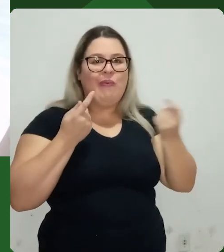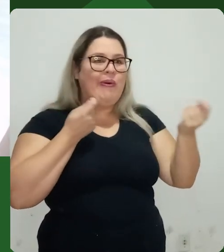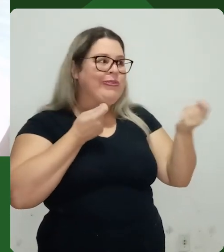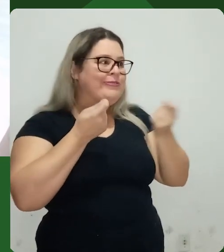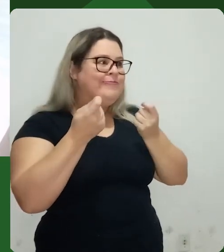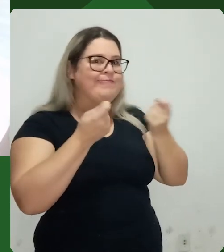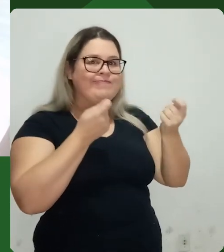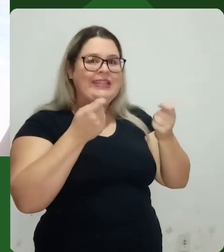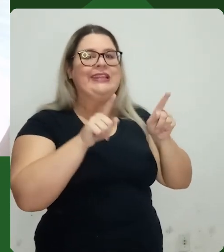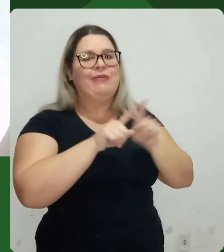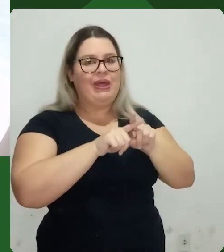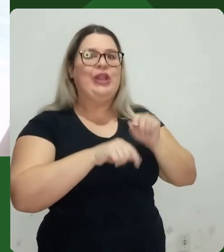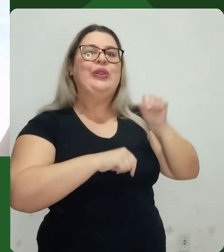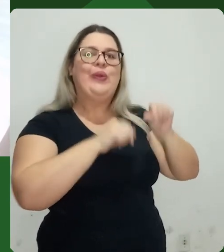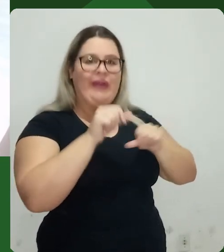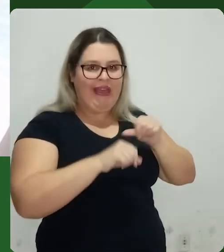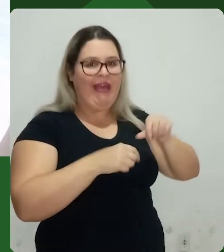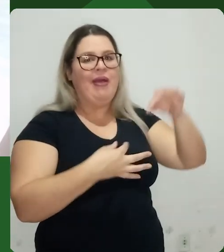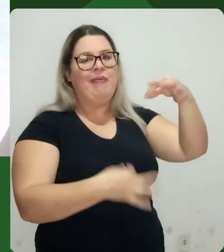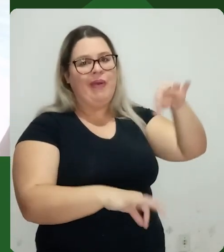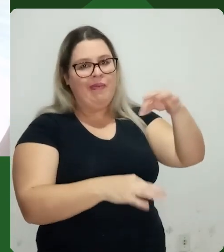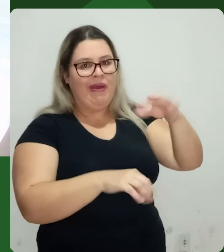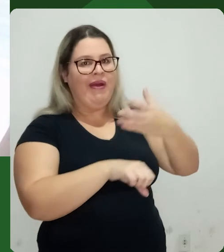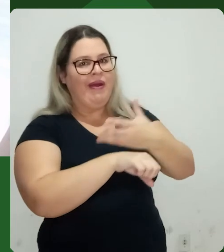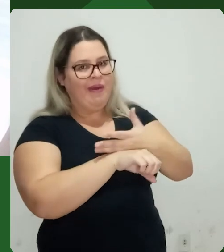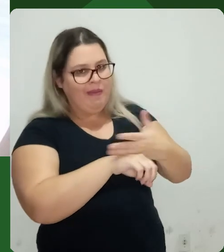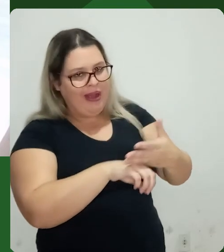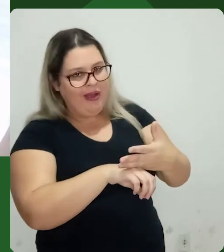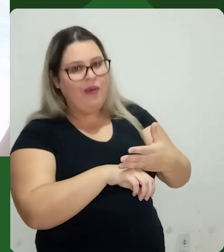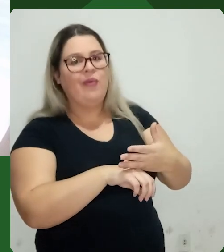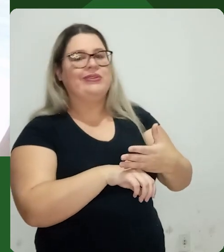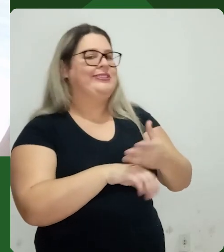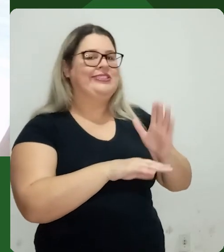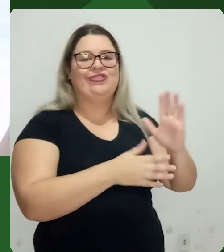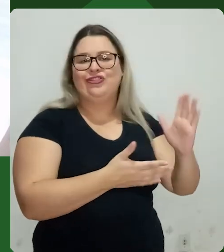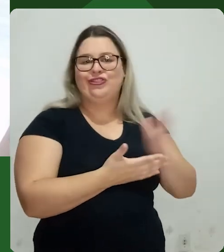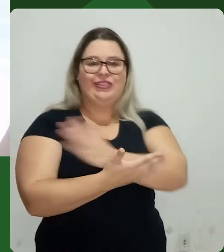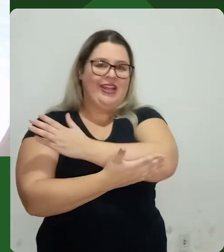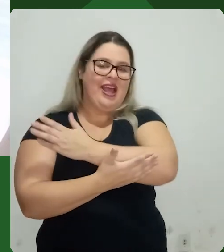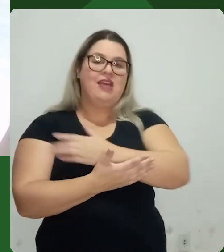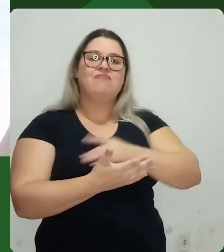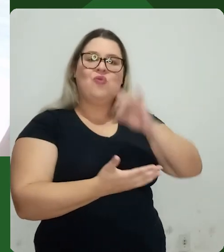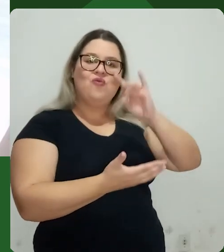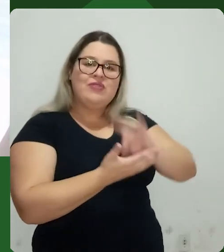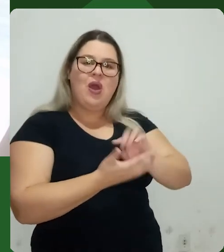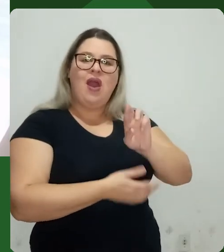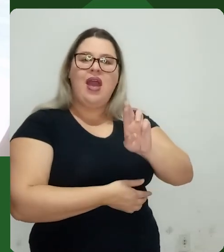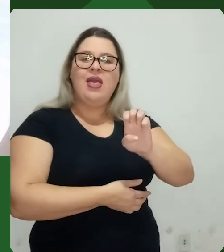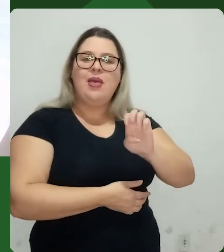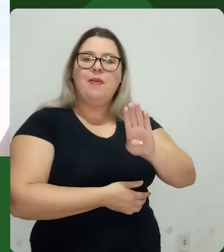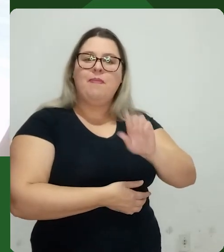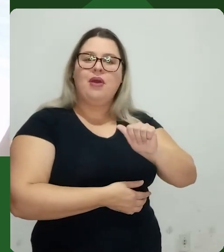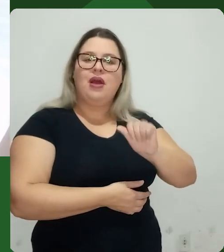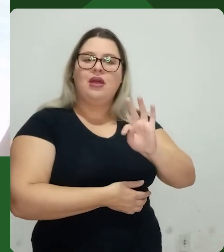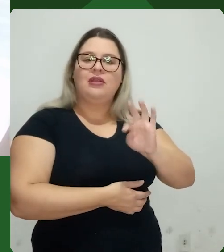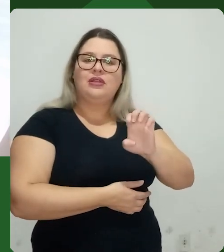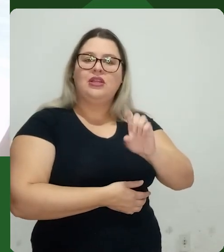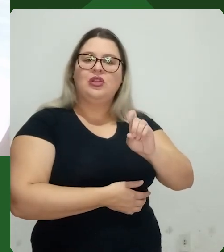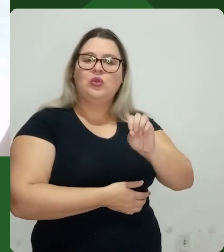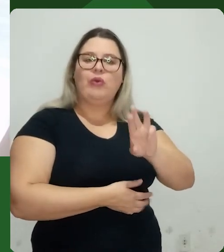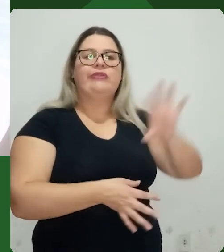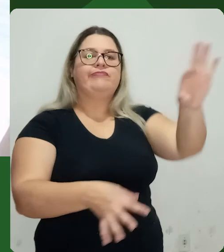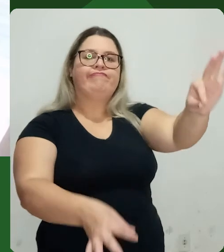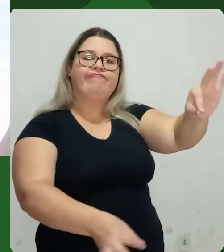não tinha muito como segurar tudo. Até troquei o papelzinho inicial que eu tava usando como rebatedor por um rebatedor, realmente, mas não foi